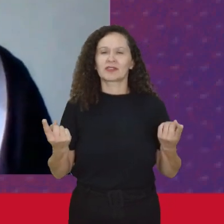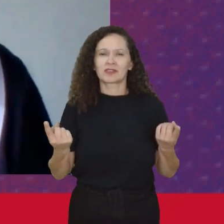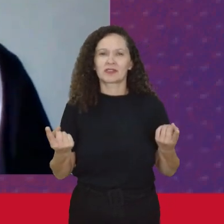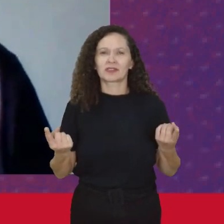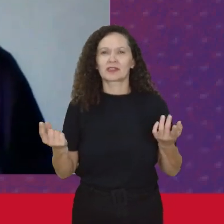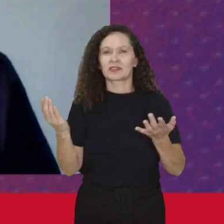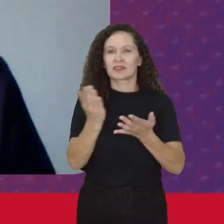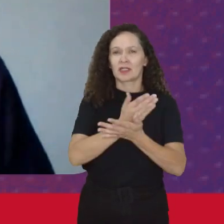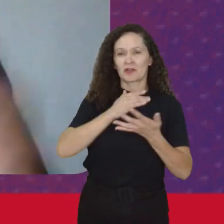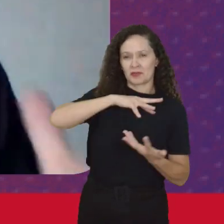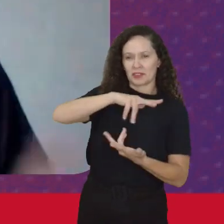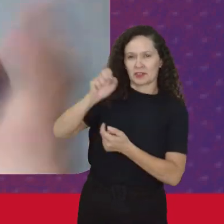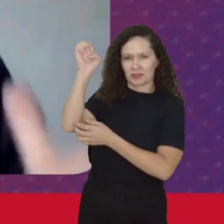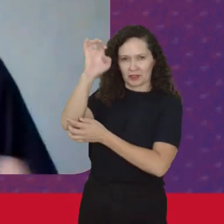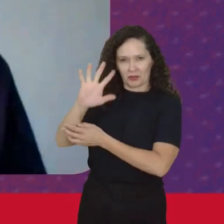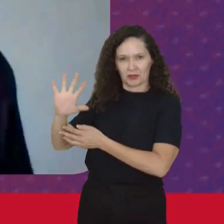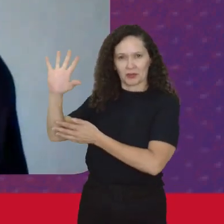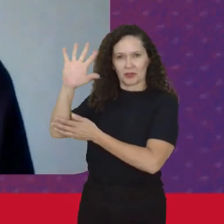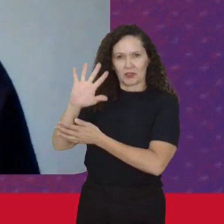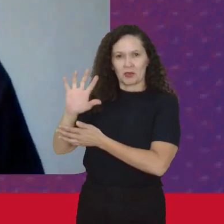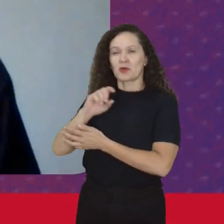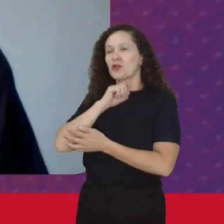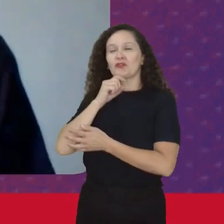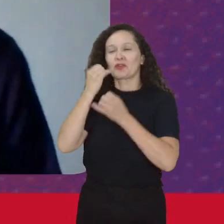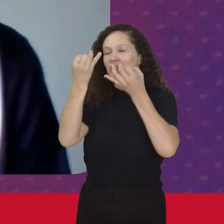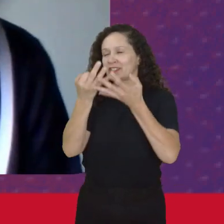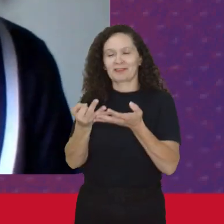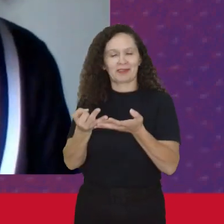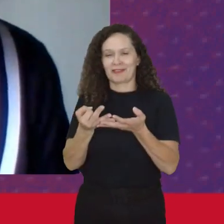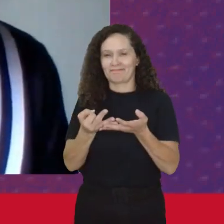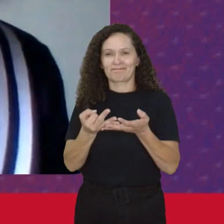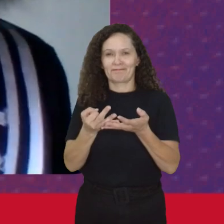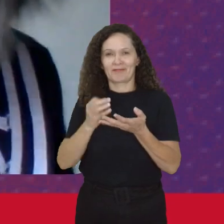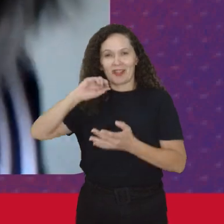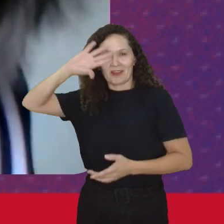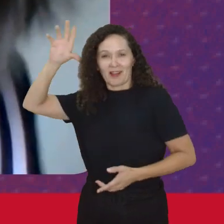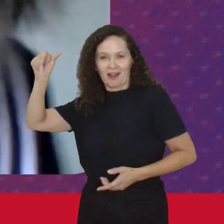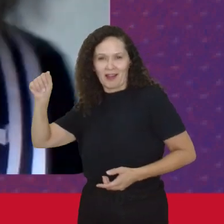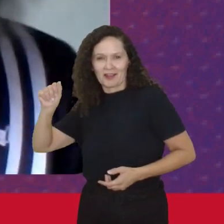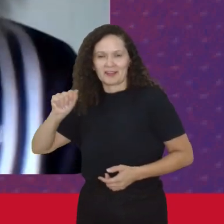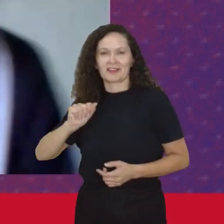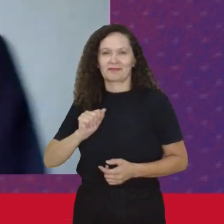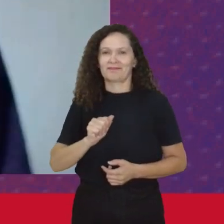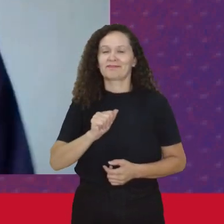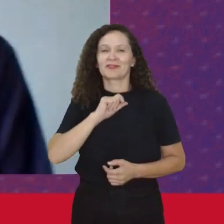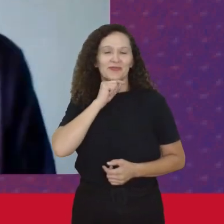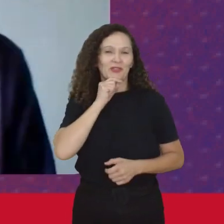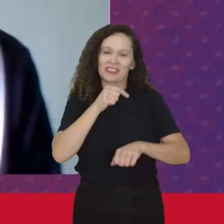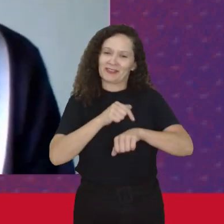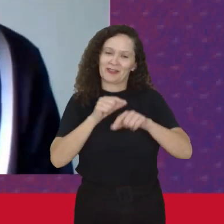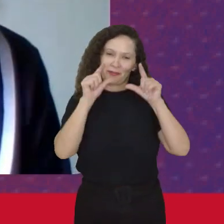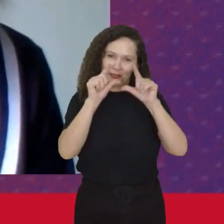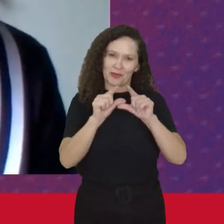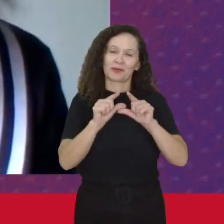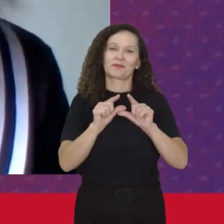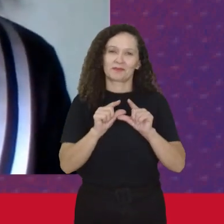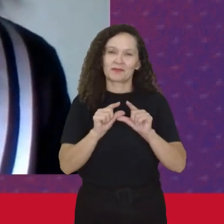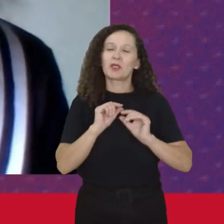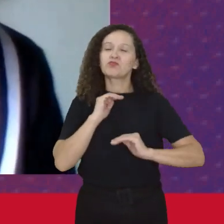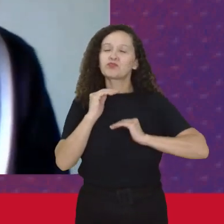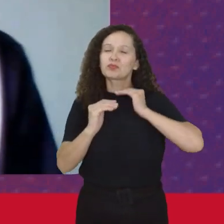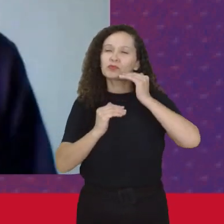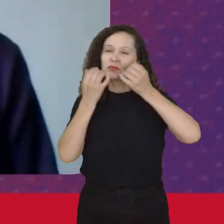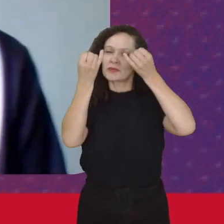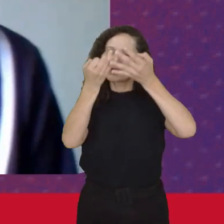Mais internacional Da Europa Eu não vou conseguir Falar da África E da Ásia Mas assim A gente Aos poucos Vai